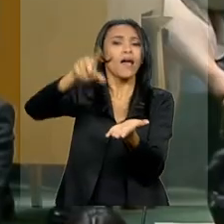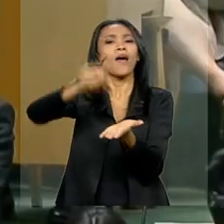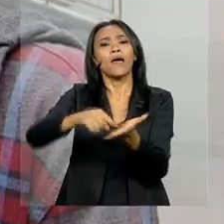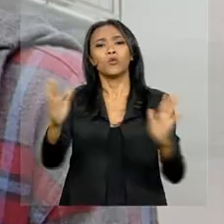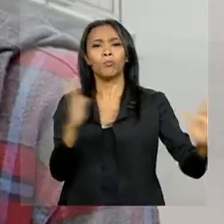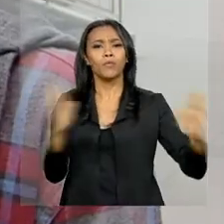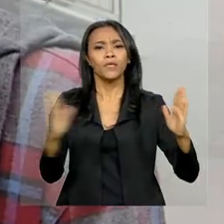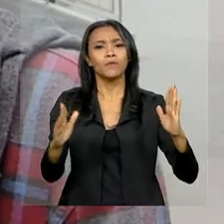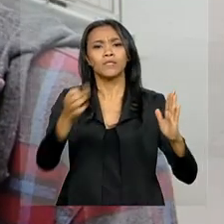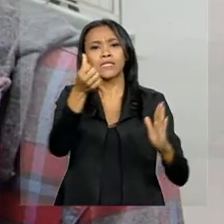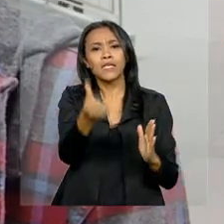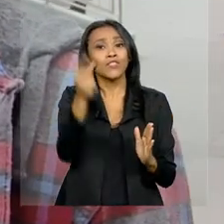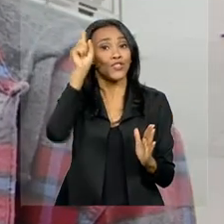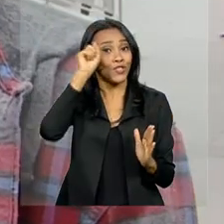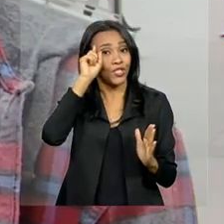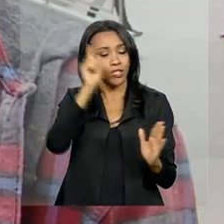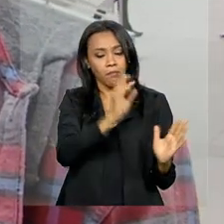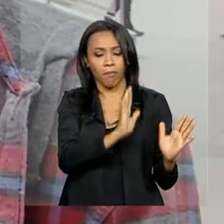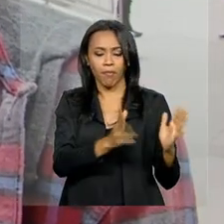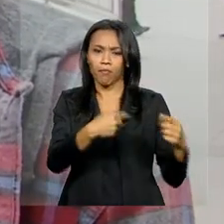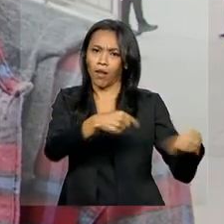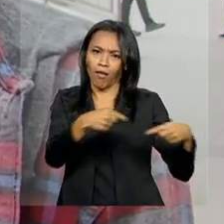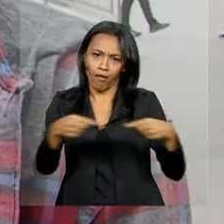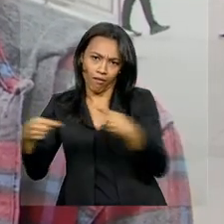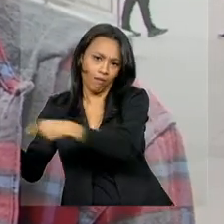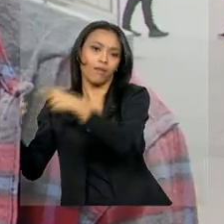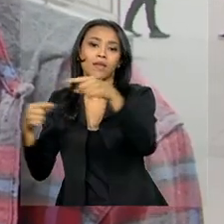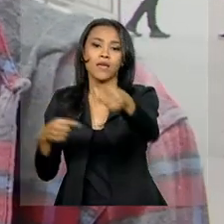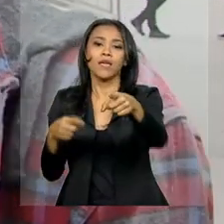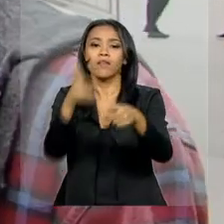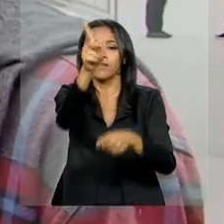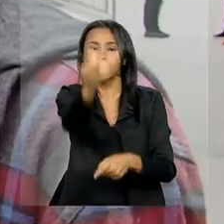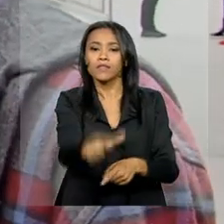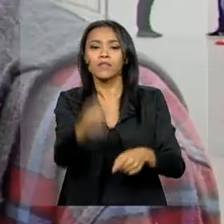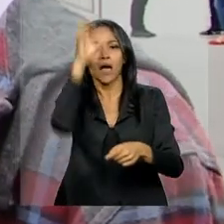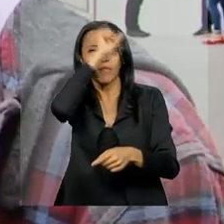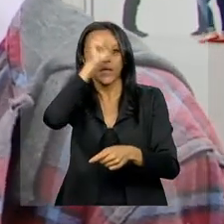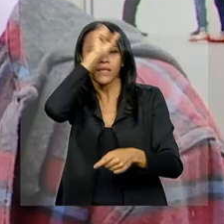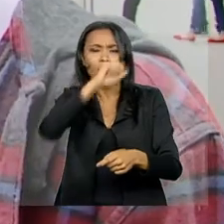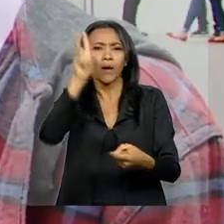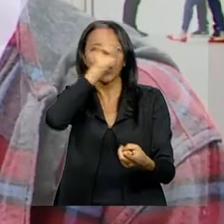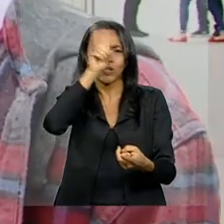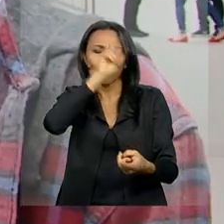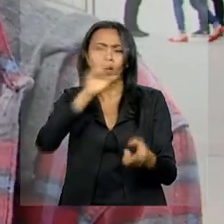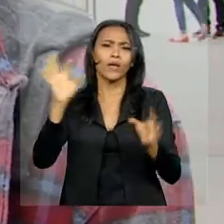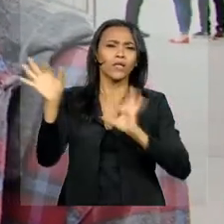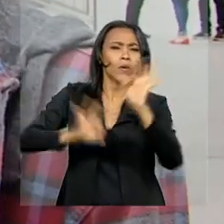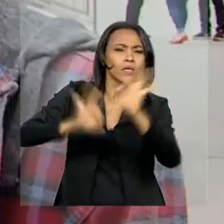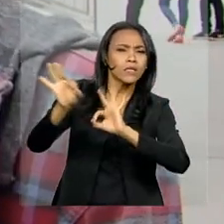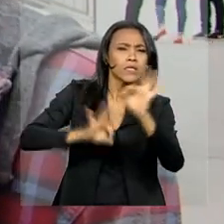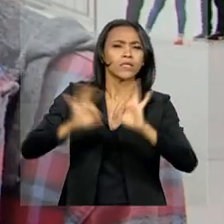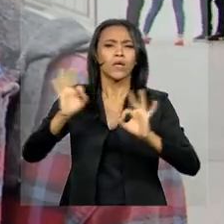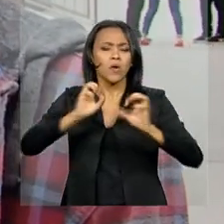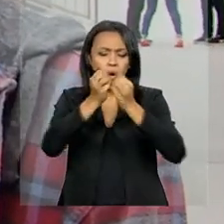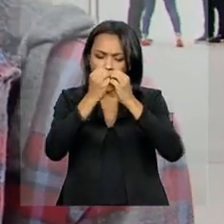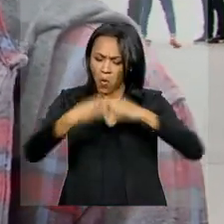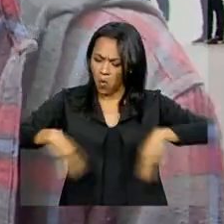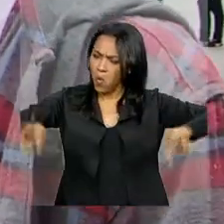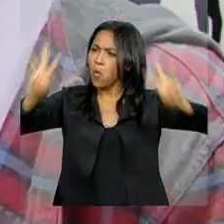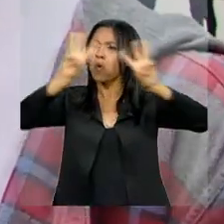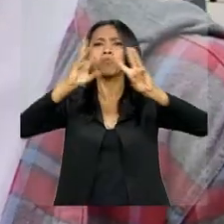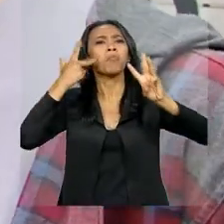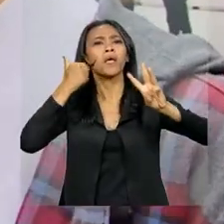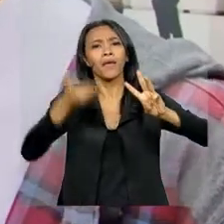debate. Este estudante italiano diz que aprendeu na escola sobre a história da organização criada para promover a paz entre as